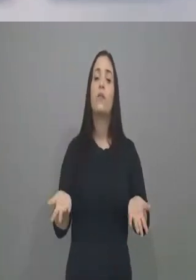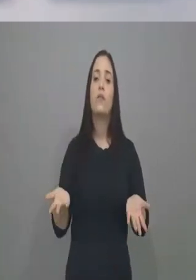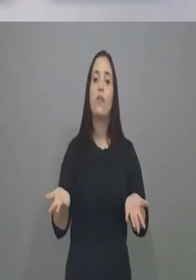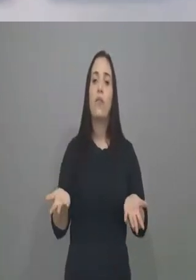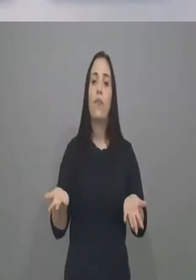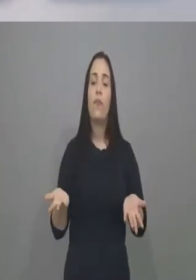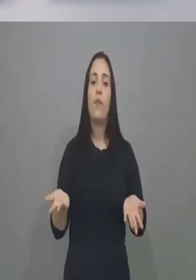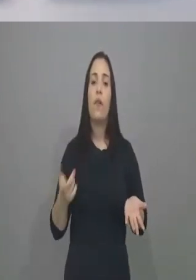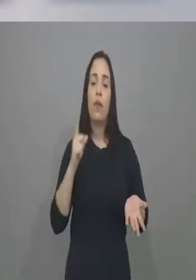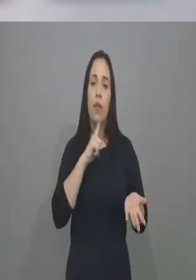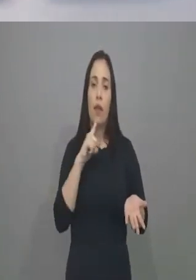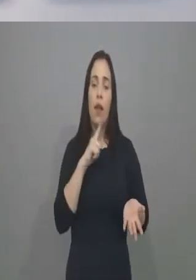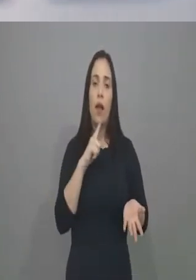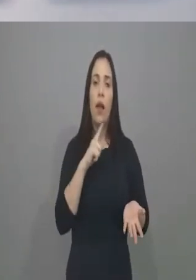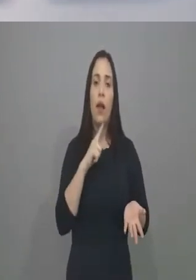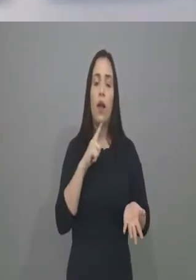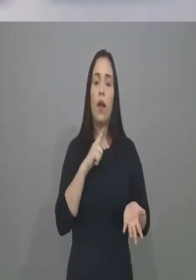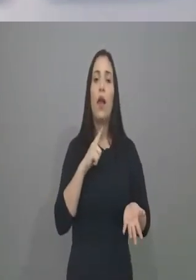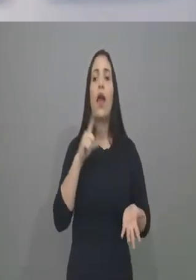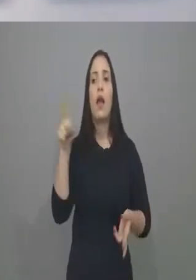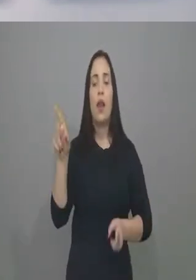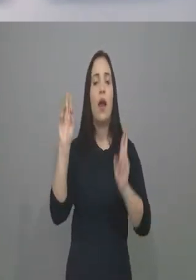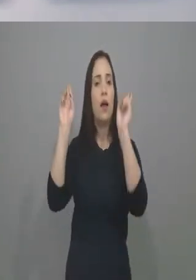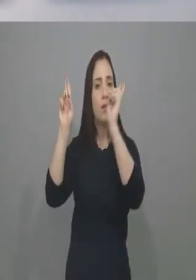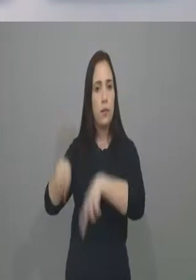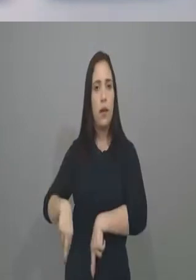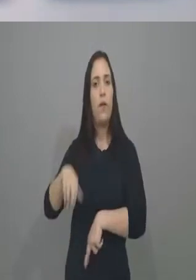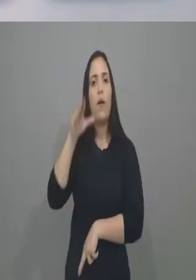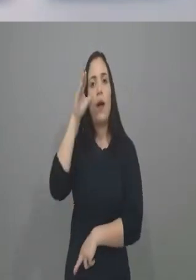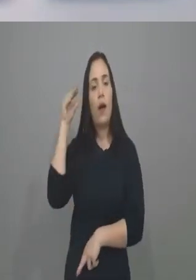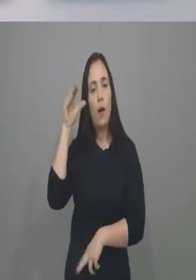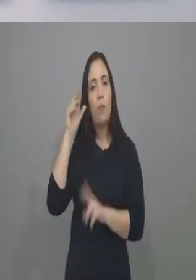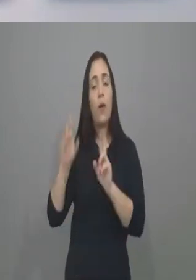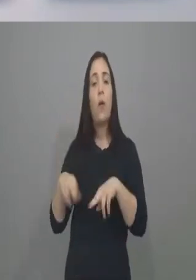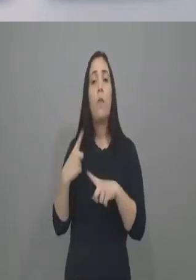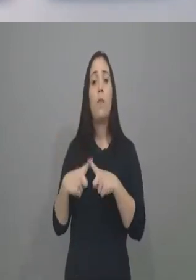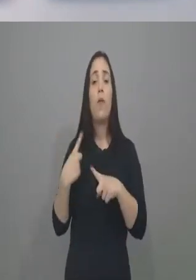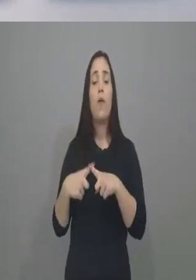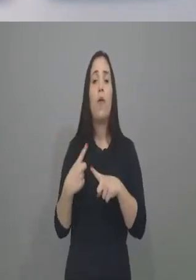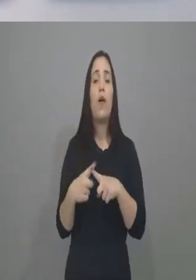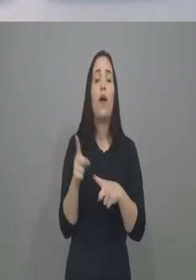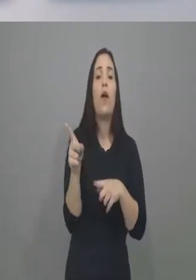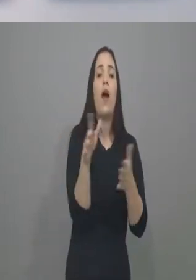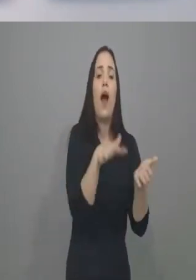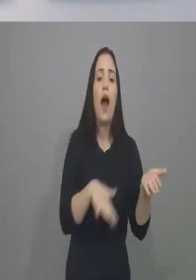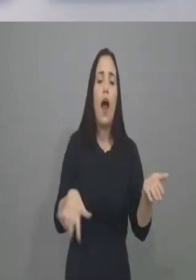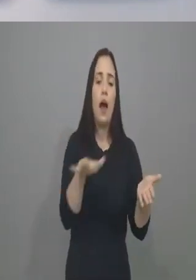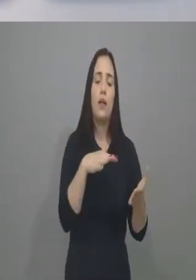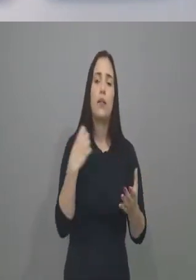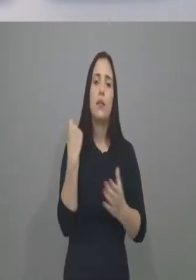PT é quem está reclamando, tanto da intervenção do Rio, como da criação do